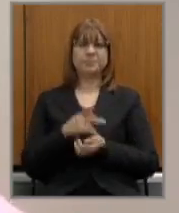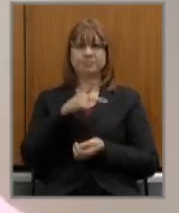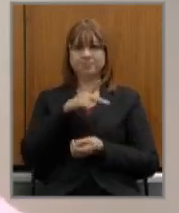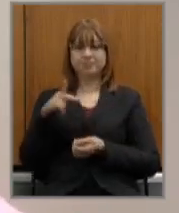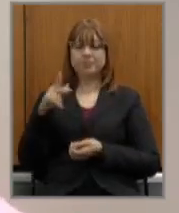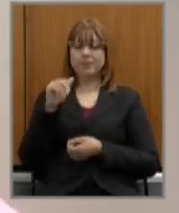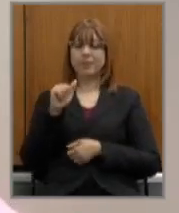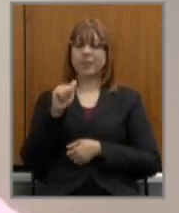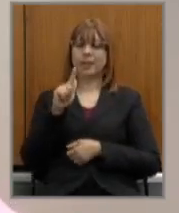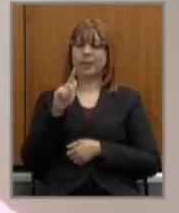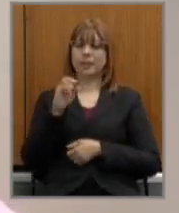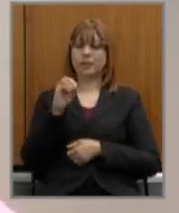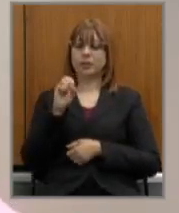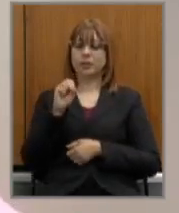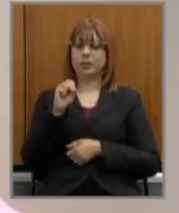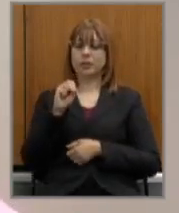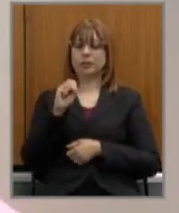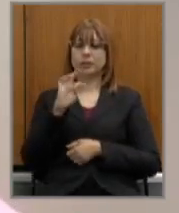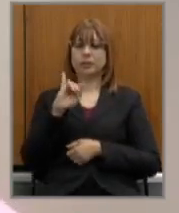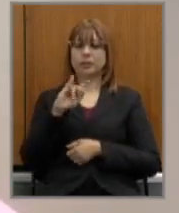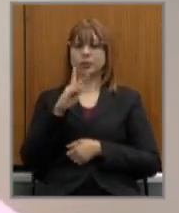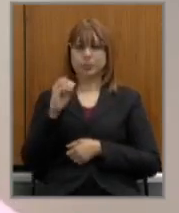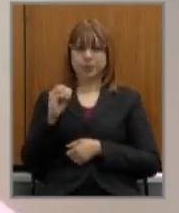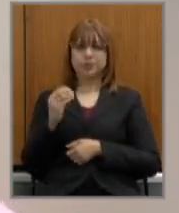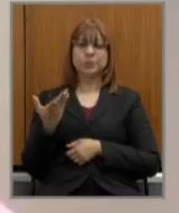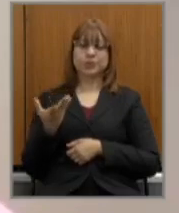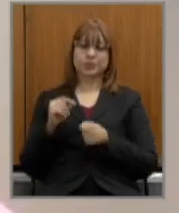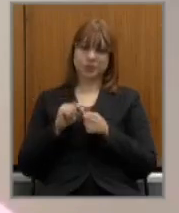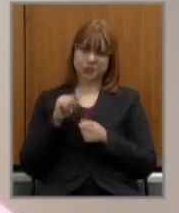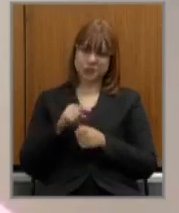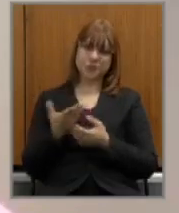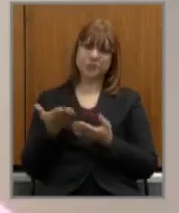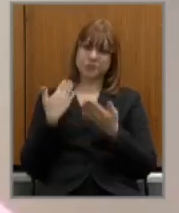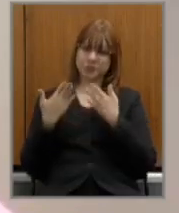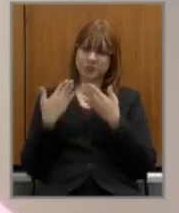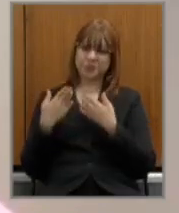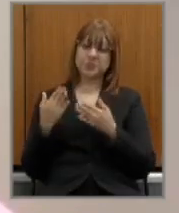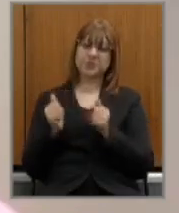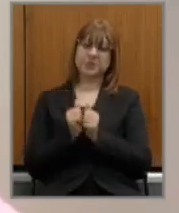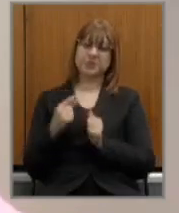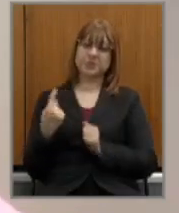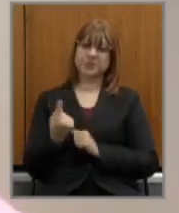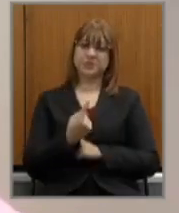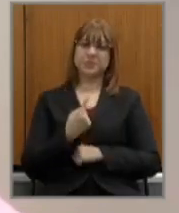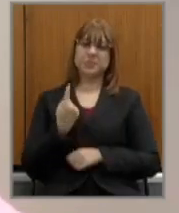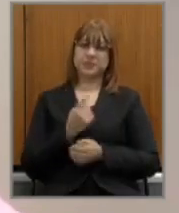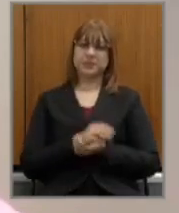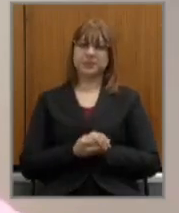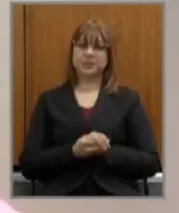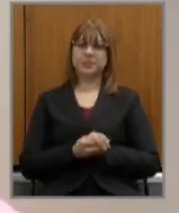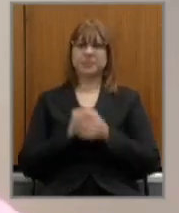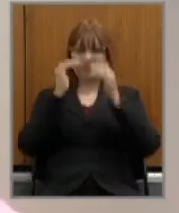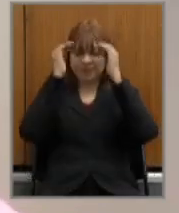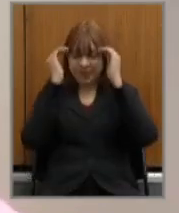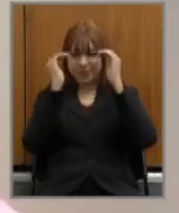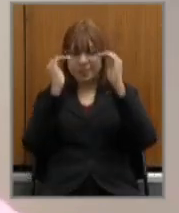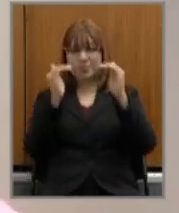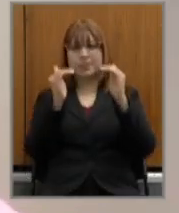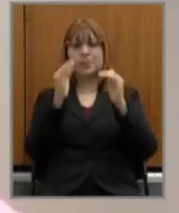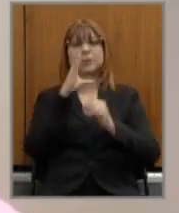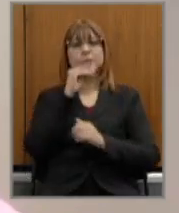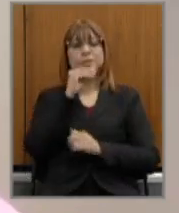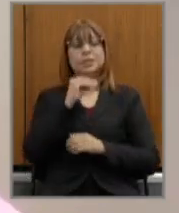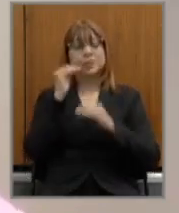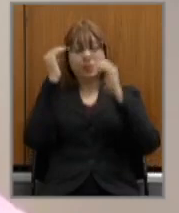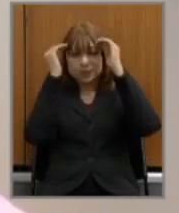deputada Tim Patrus que está fazendo isso realizando isso com muita propriedade respeito aos servidores respeito